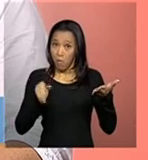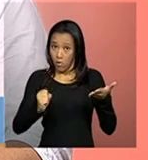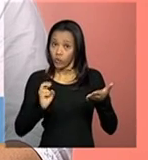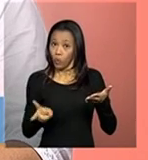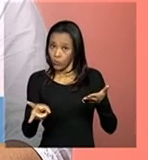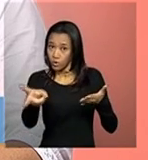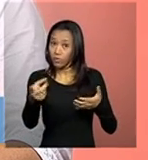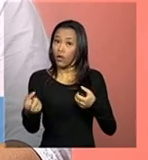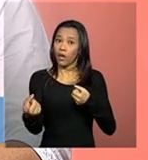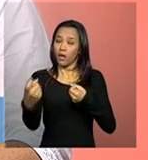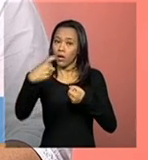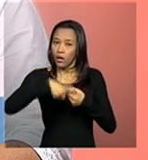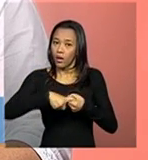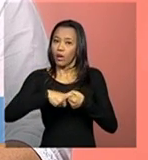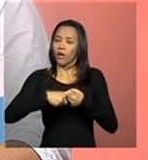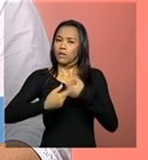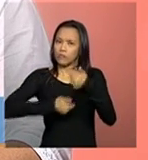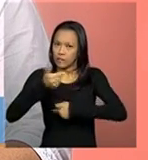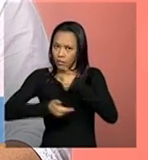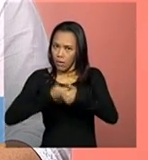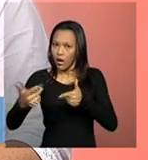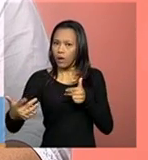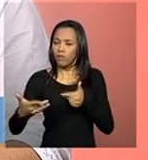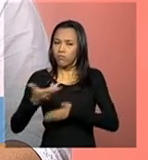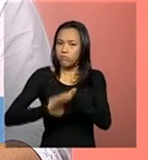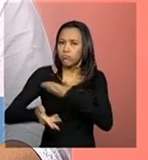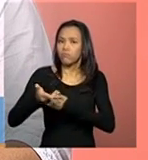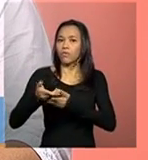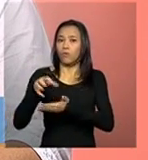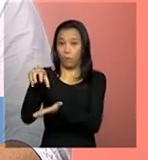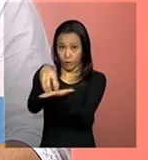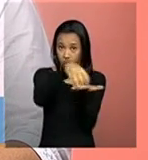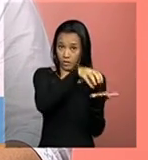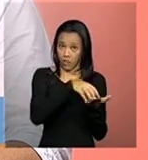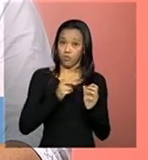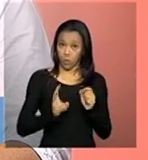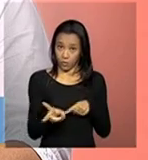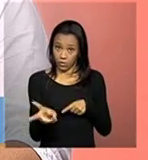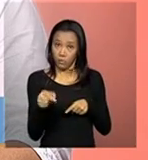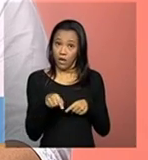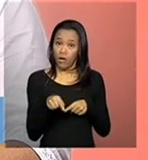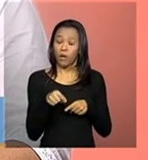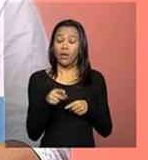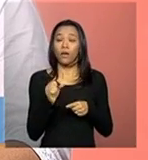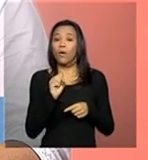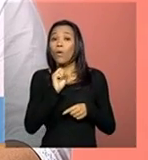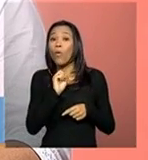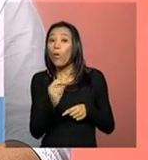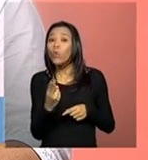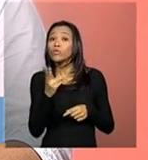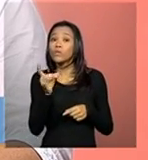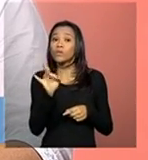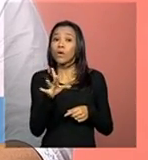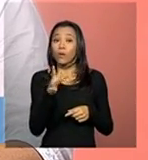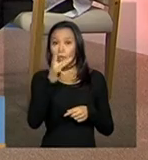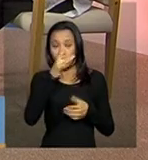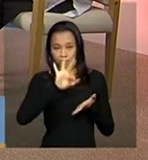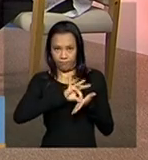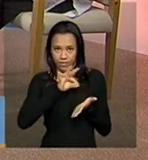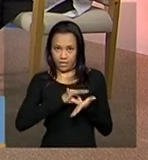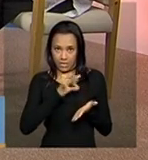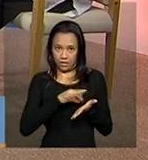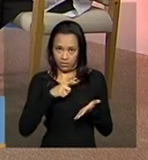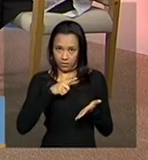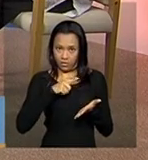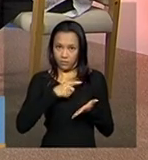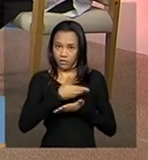entidade? A partir do Quineias, só poderá haver convênio, parceria com entidades cadastradas? É, ela